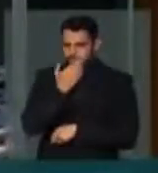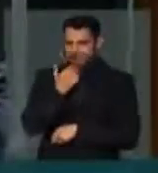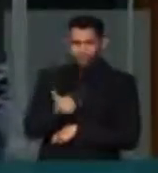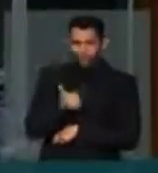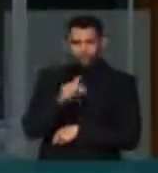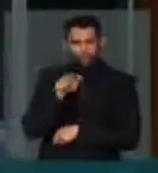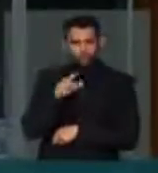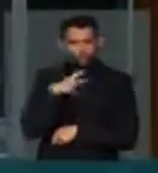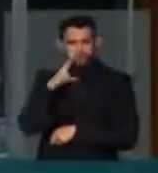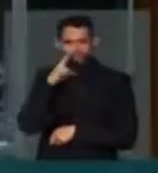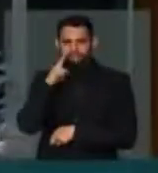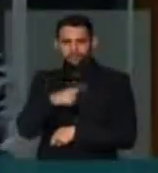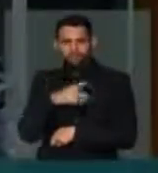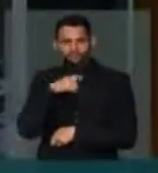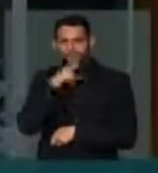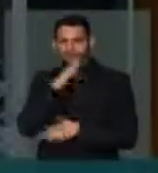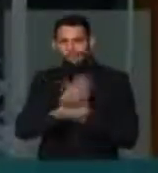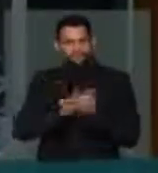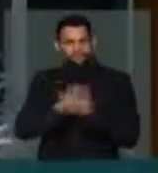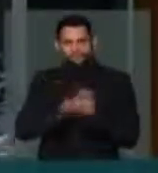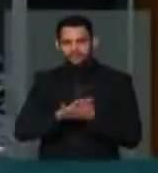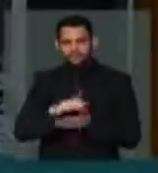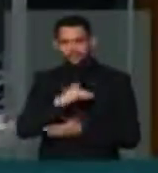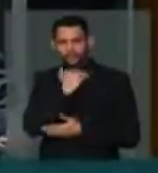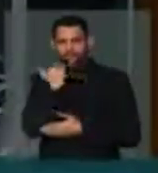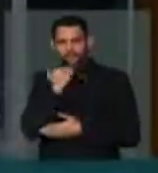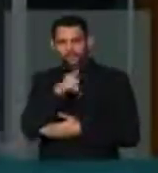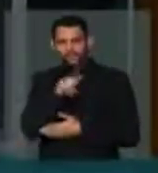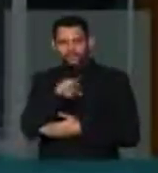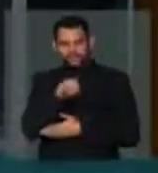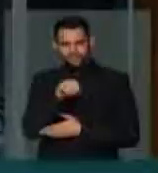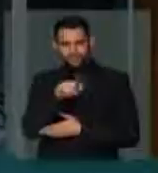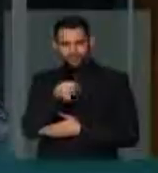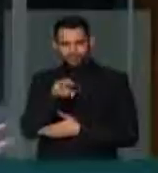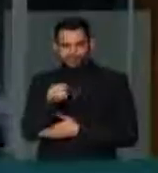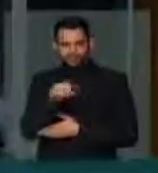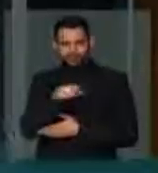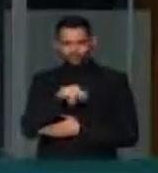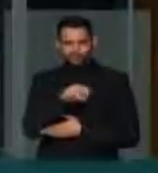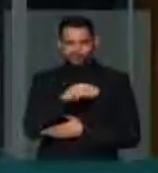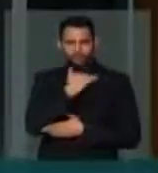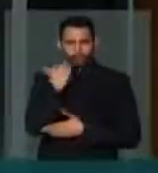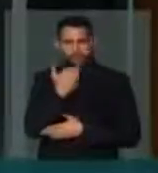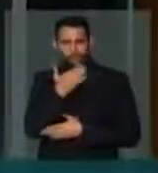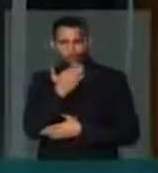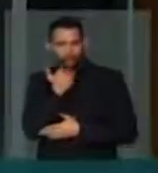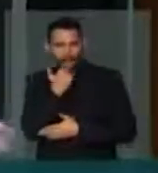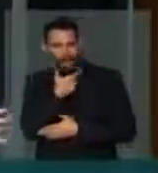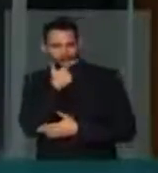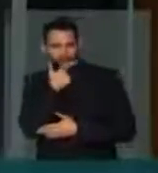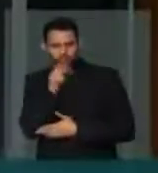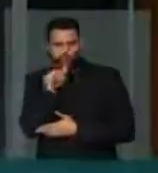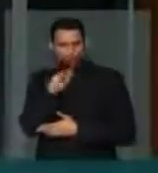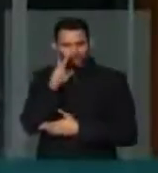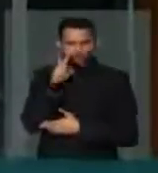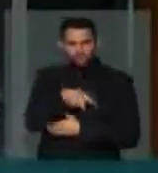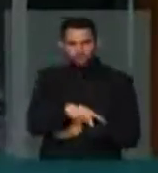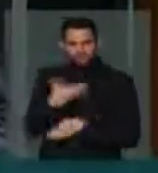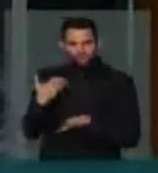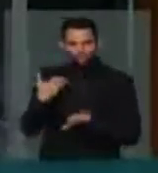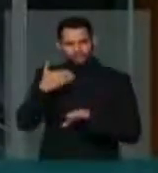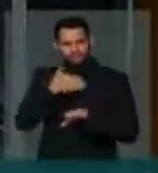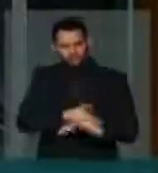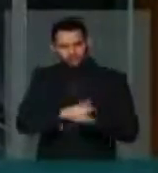que eu nunca vi ninguém morrer de queijite aguda, médio, ou queijite crônica. É um produto extremamente disputado. E ocupa a tribuna por